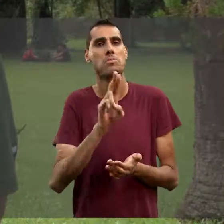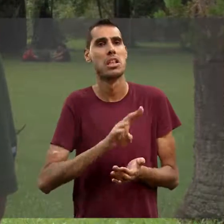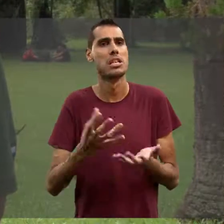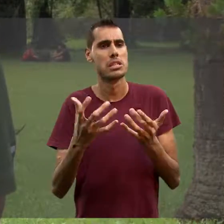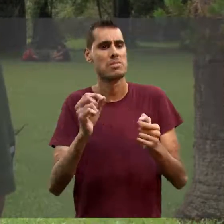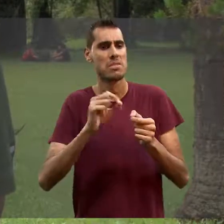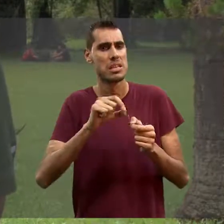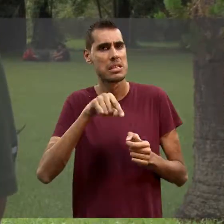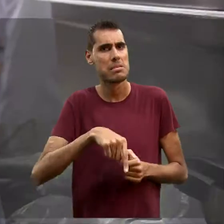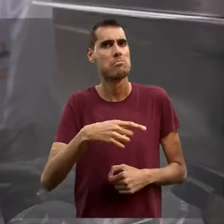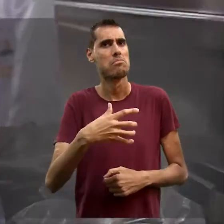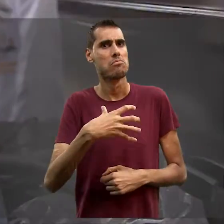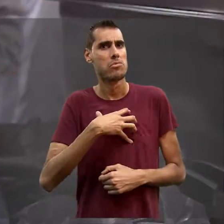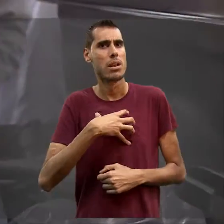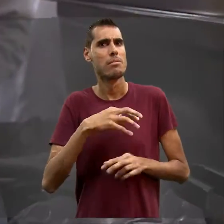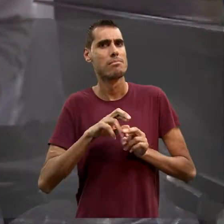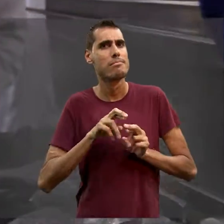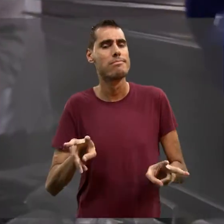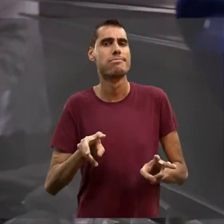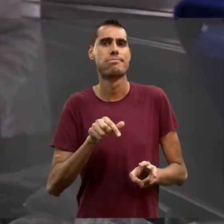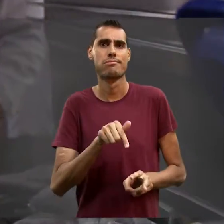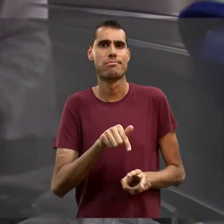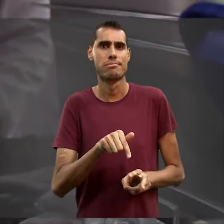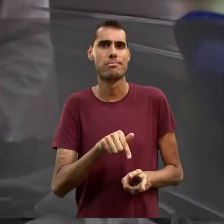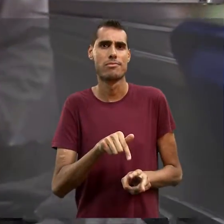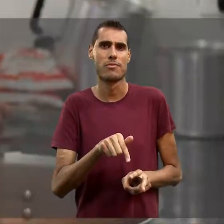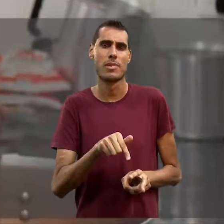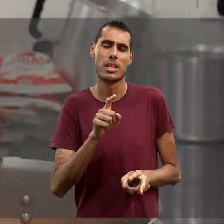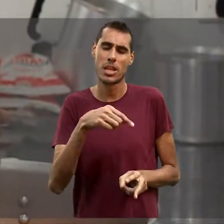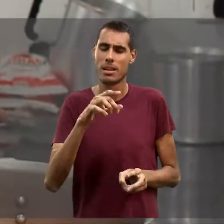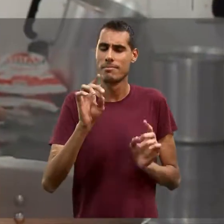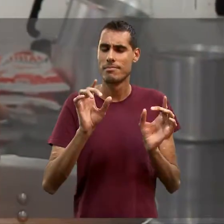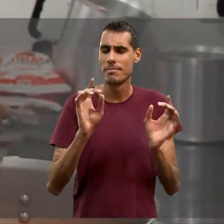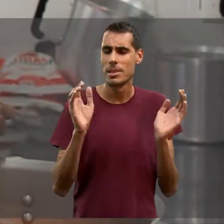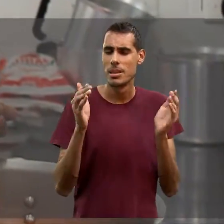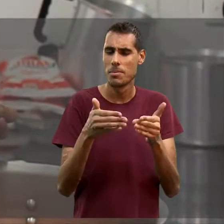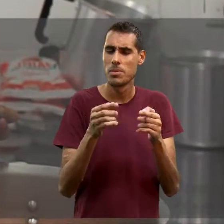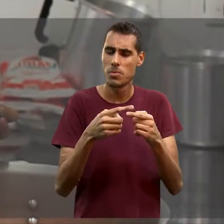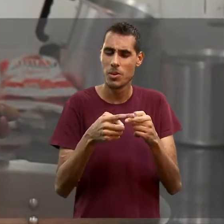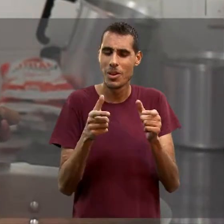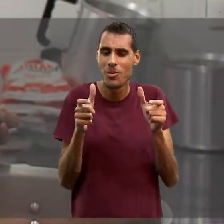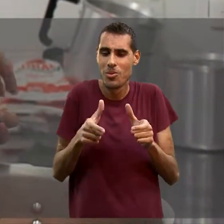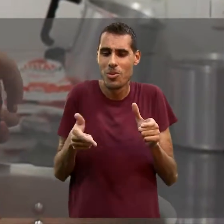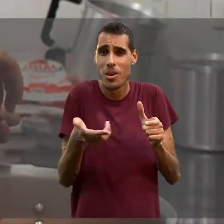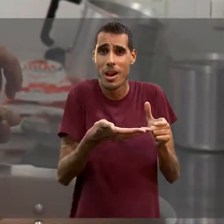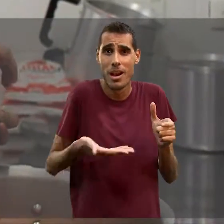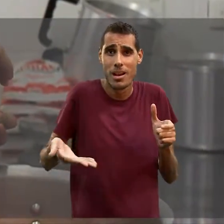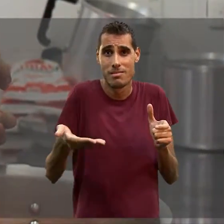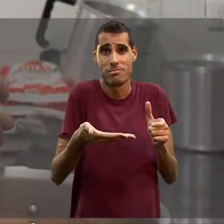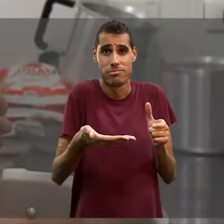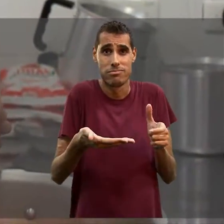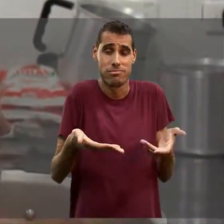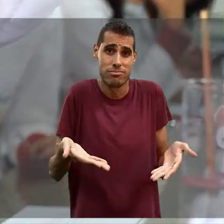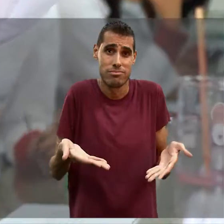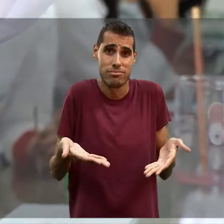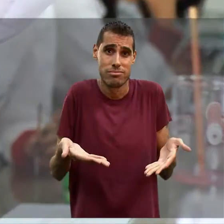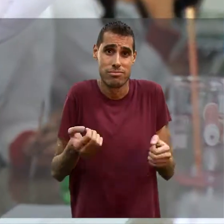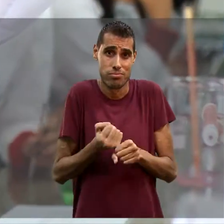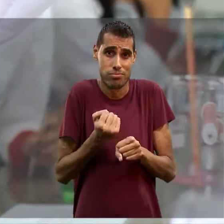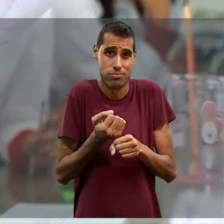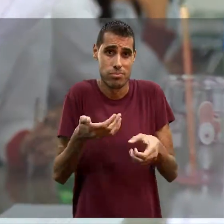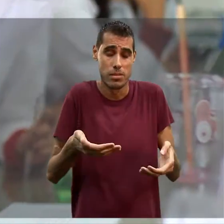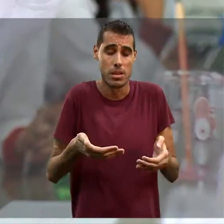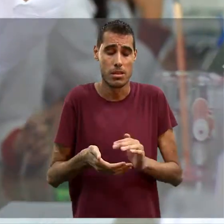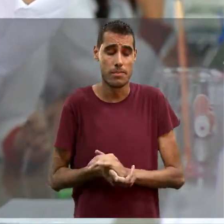e agir de forma diferente, desde o seu processo de doação, especialmente pelo olhar no território onde ele se encontra. Os alunos são